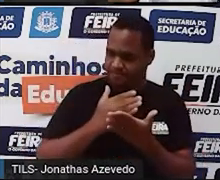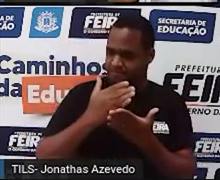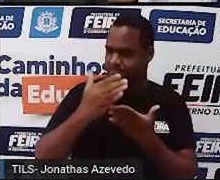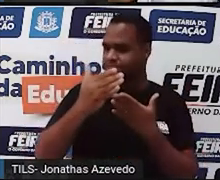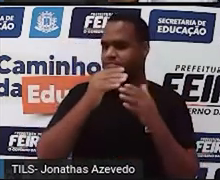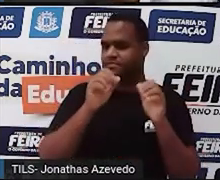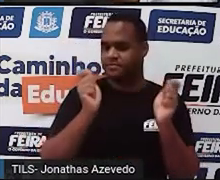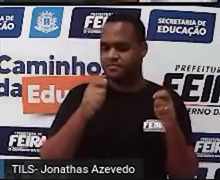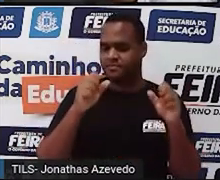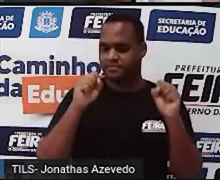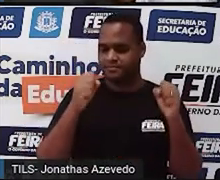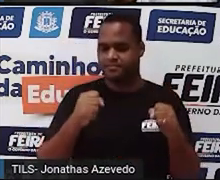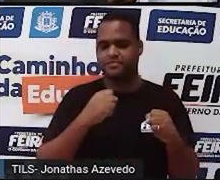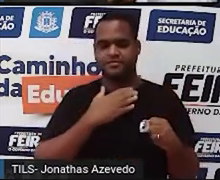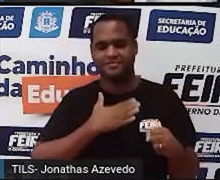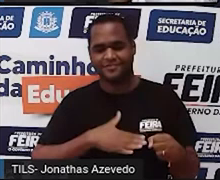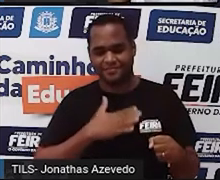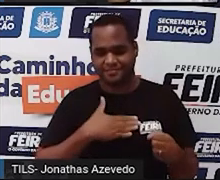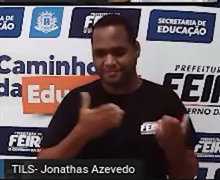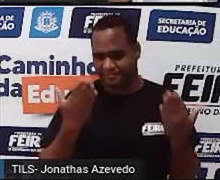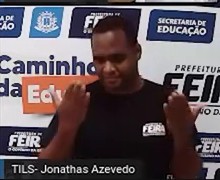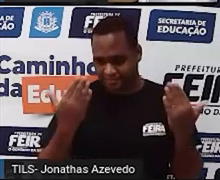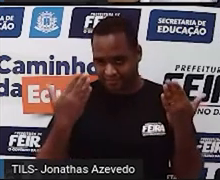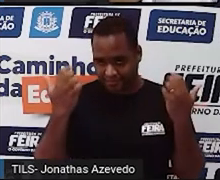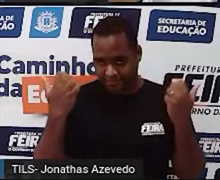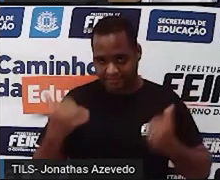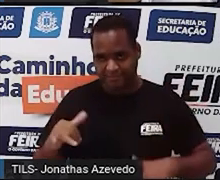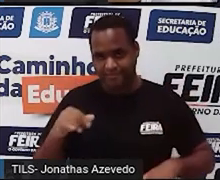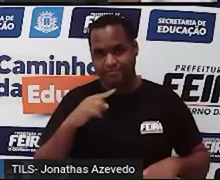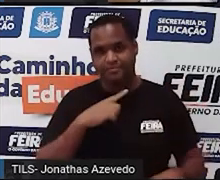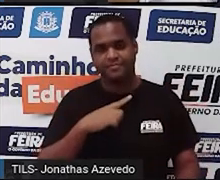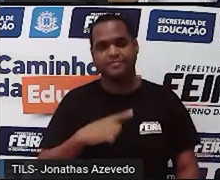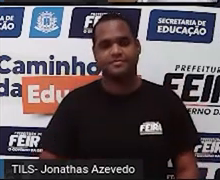ir, tranquilo, tranquila. Vem, olha só.